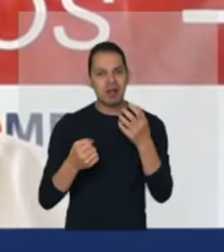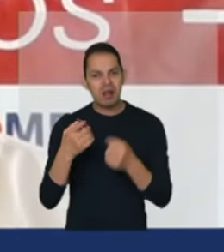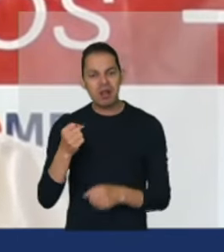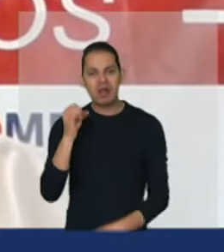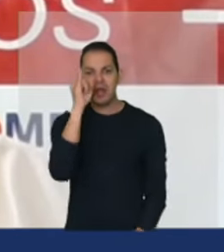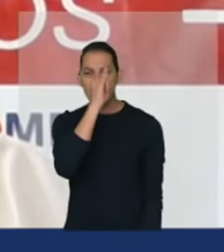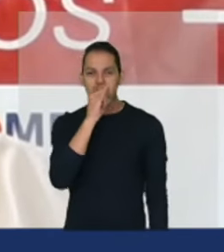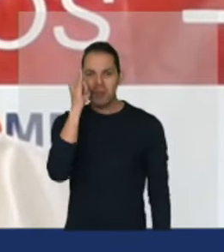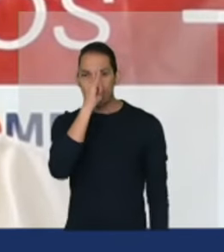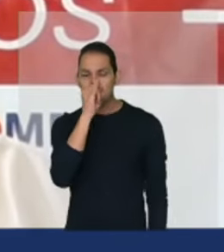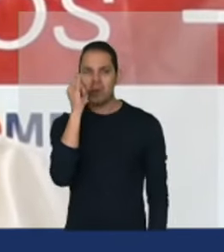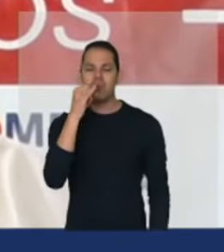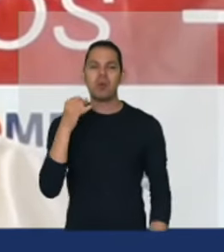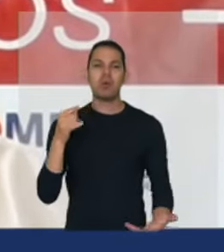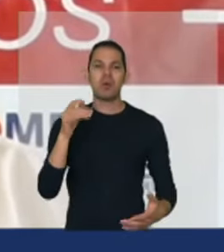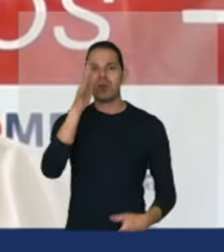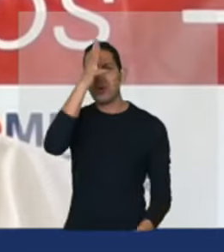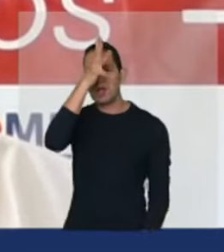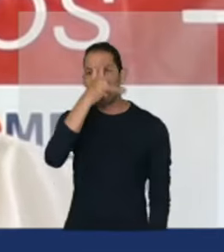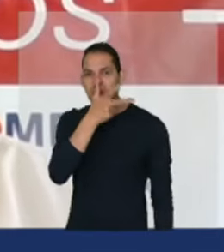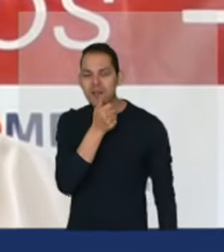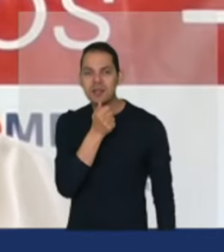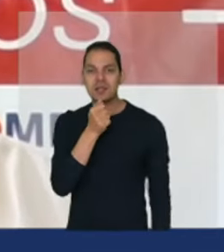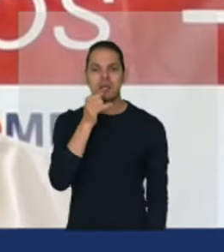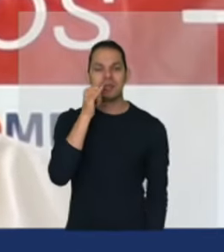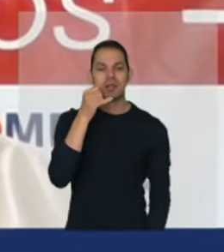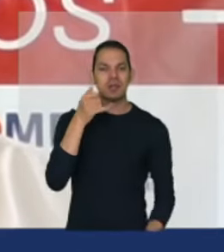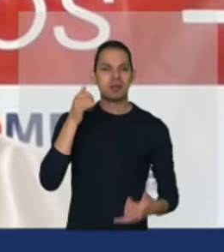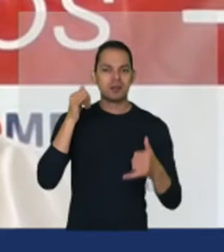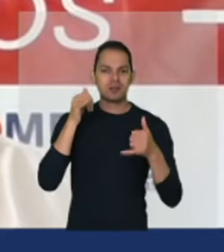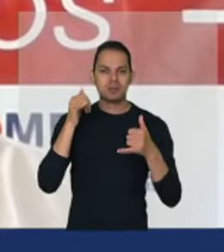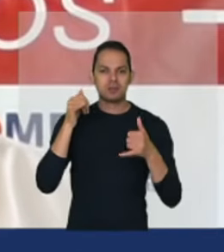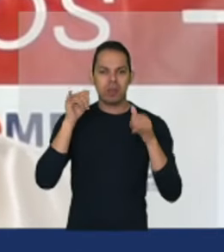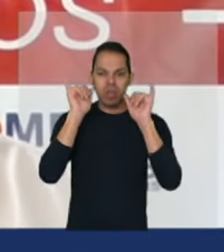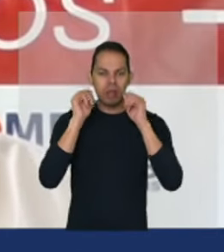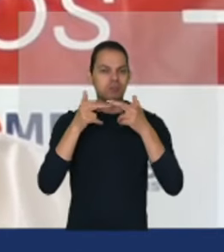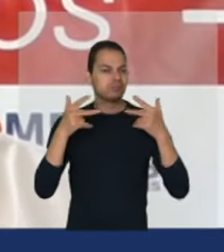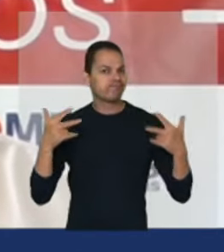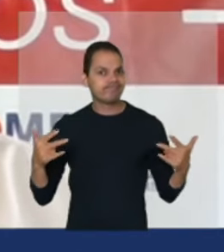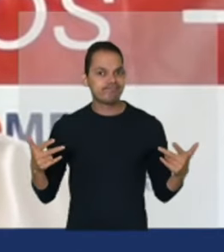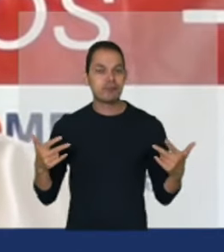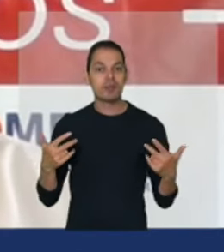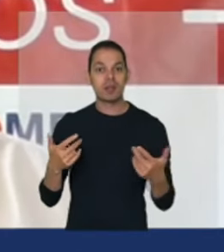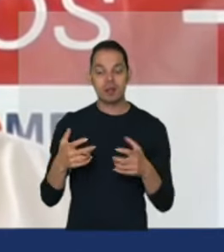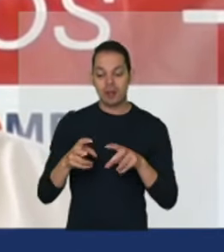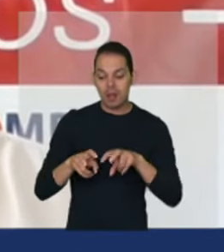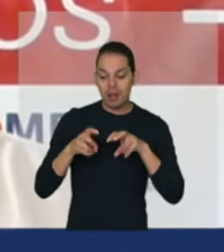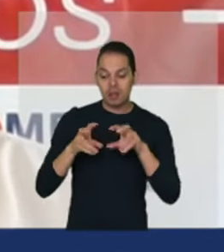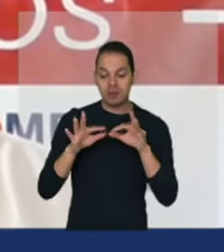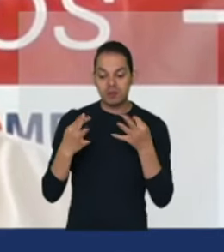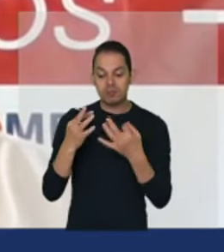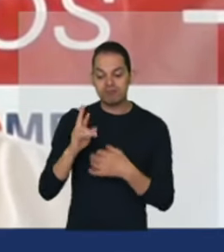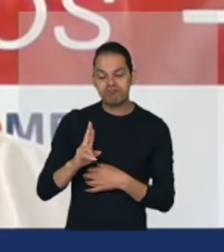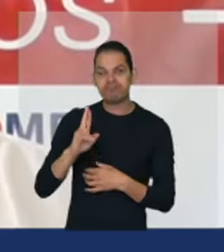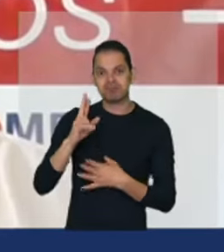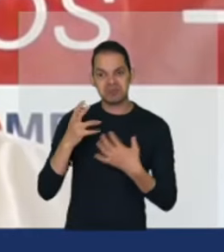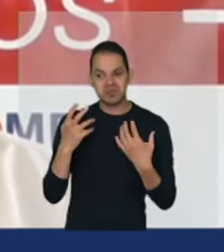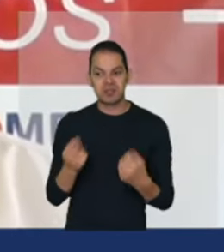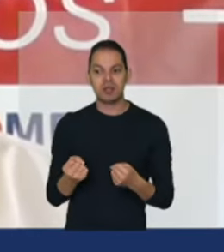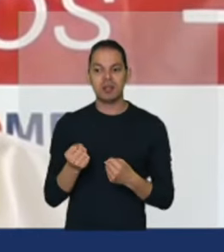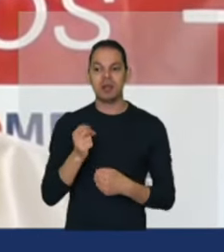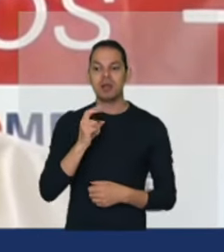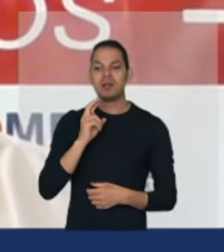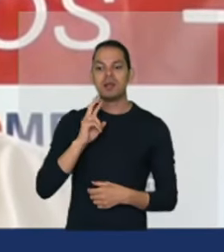bovidos agricultura familiar chama para si a responsabilidade e que responde aí